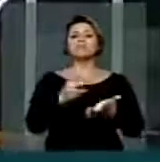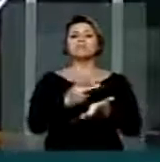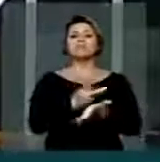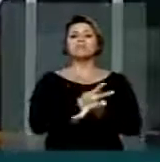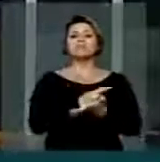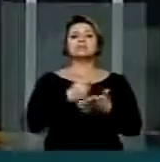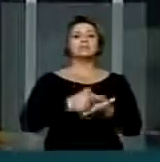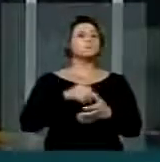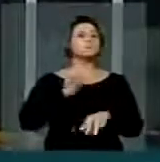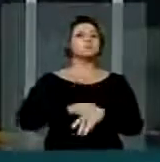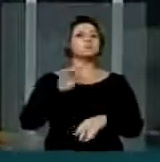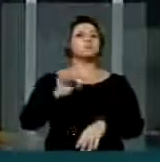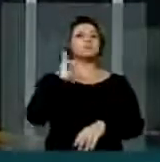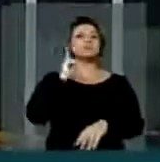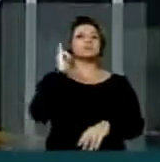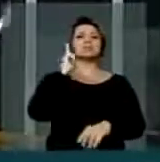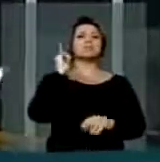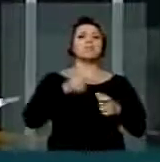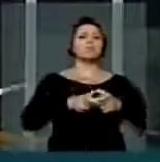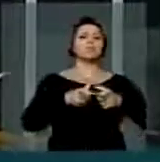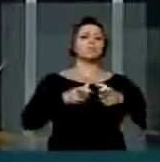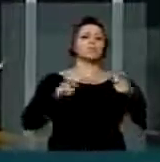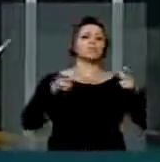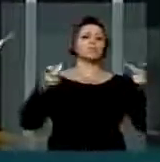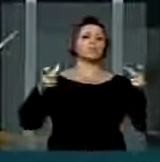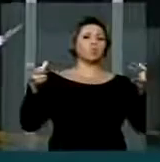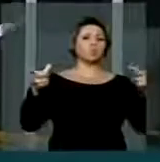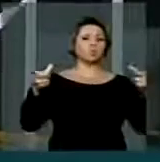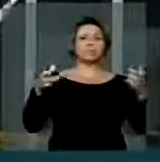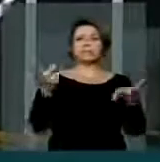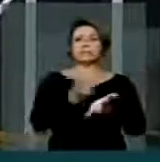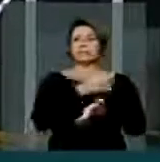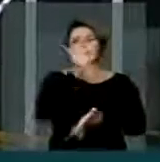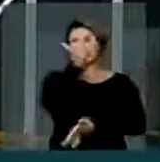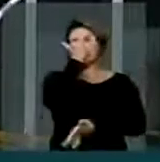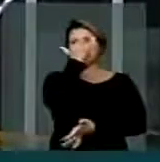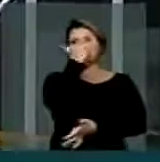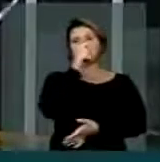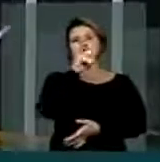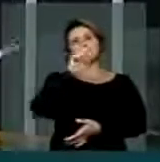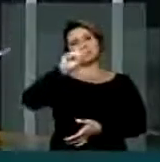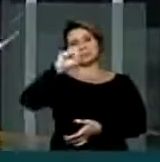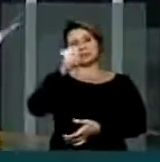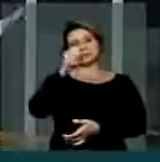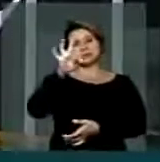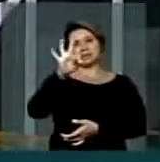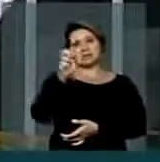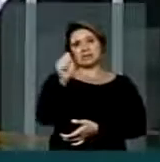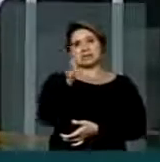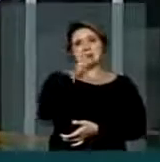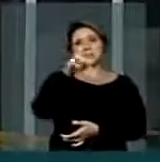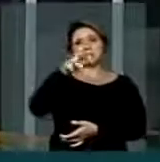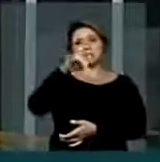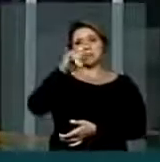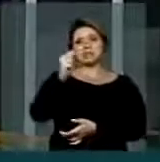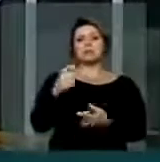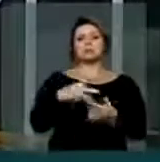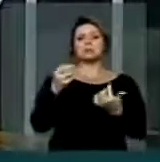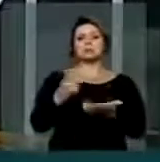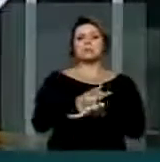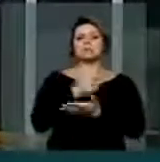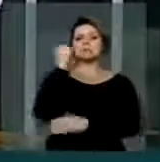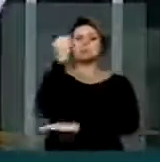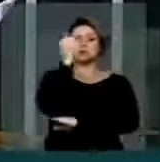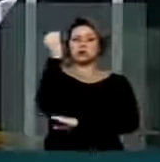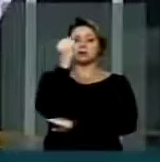decisivo para as proporções tomadas pela tragédia em Santa Maria. Diversos fatores que vão